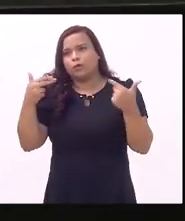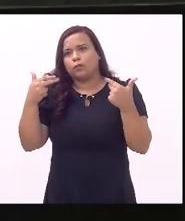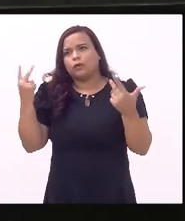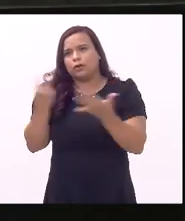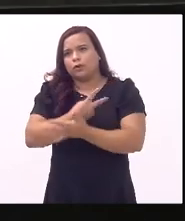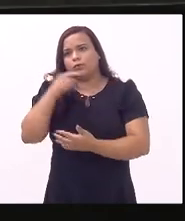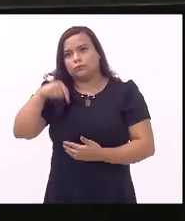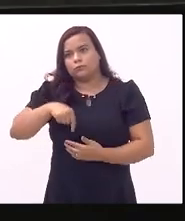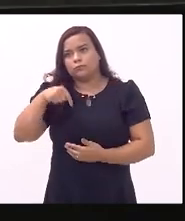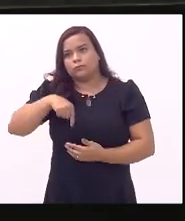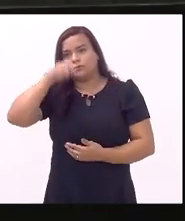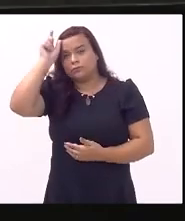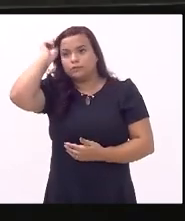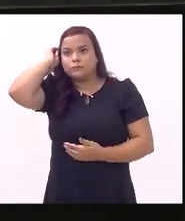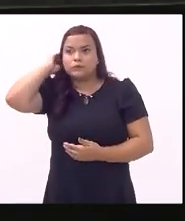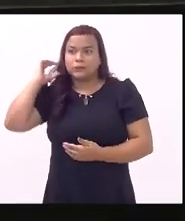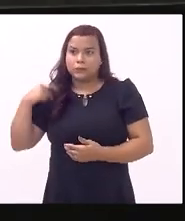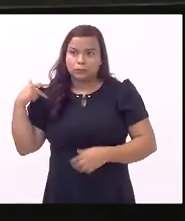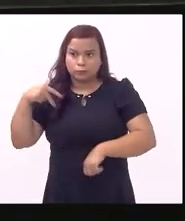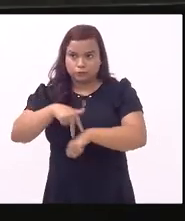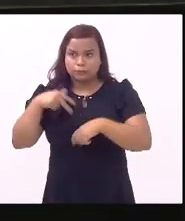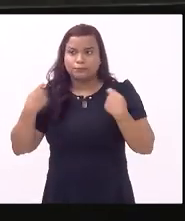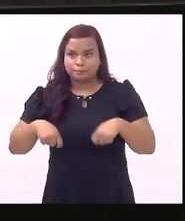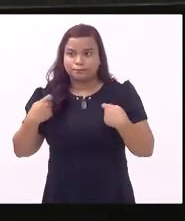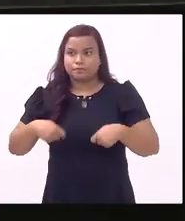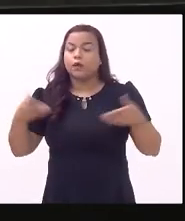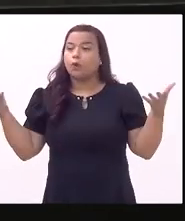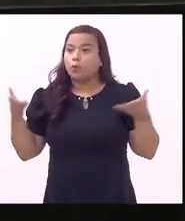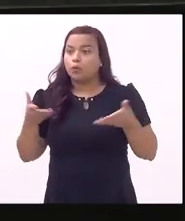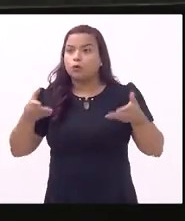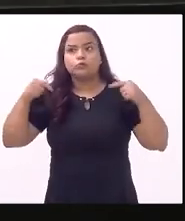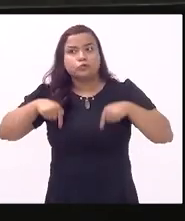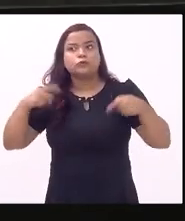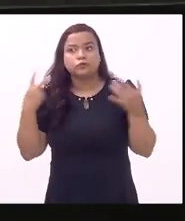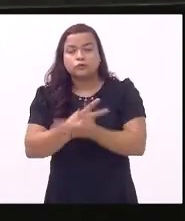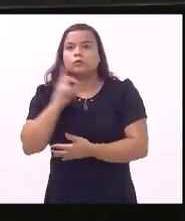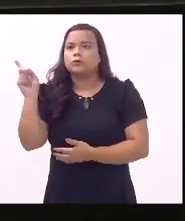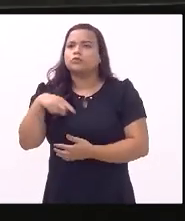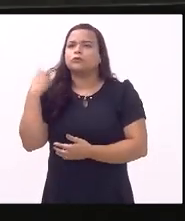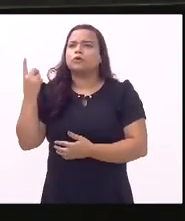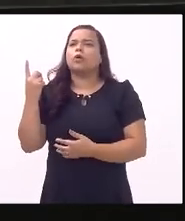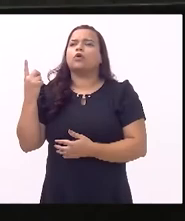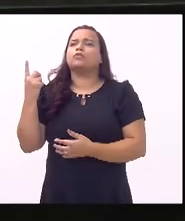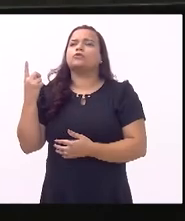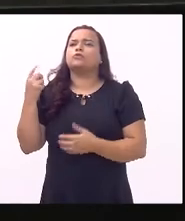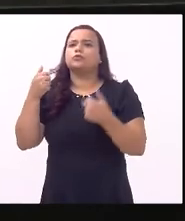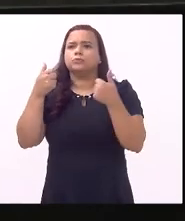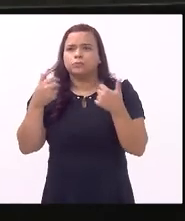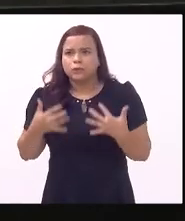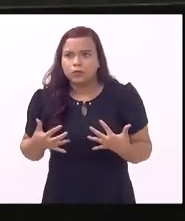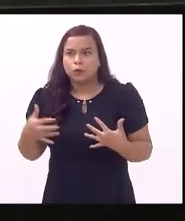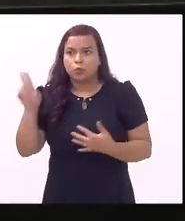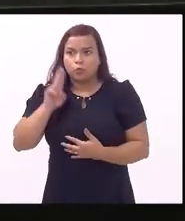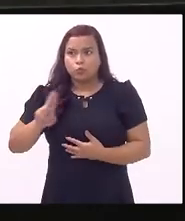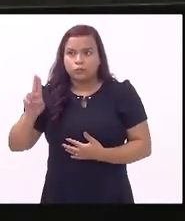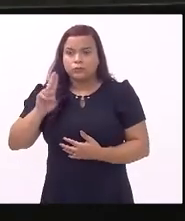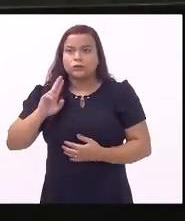posicionar hoje aqui nessa casa quando nós chegamos nessa parte de usar a tribuna